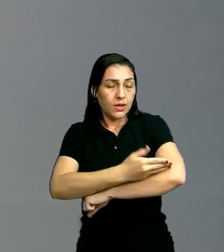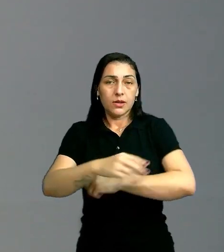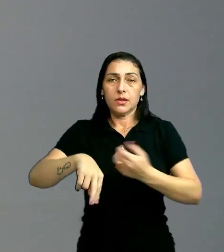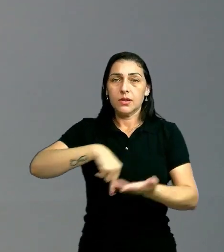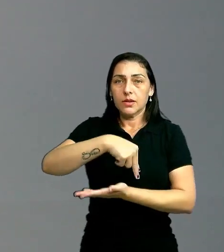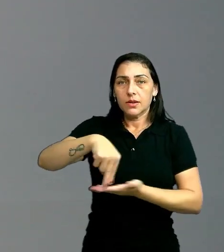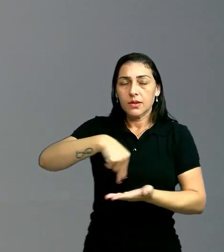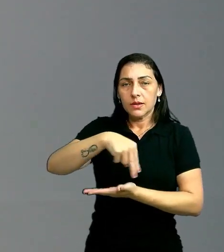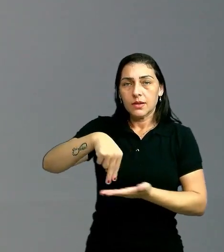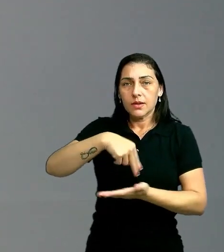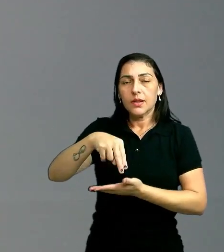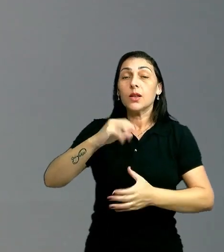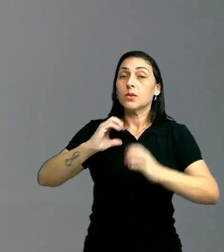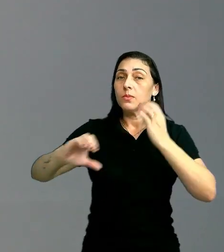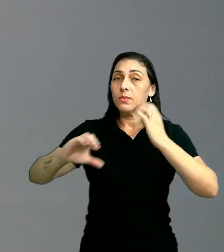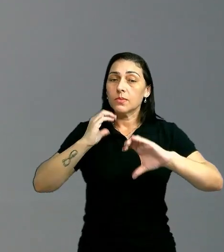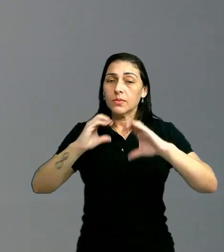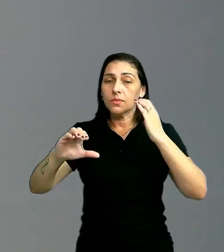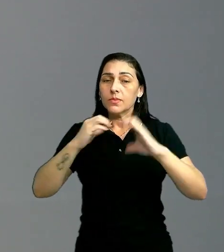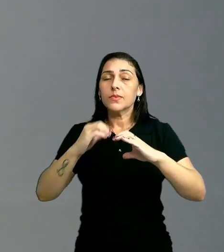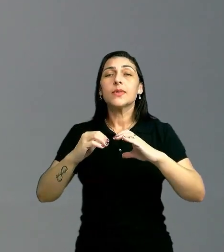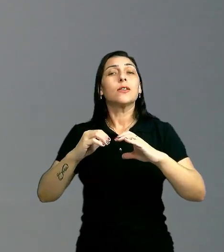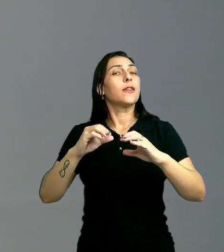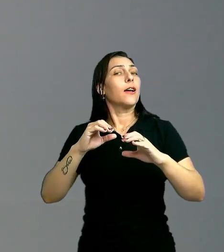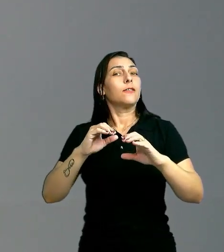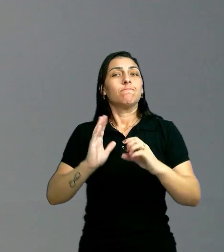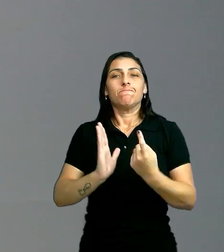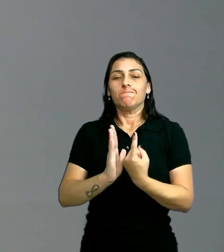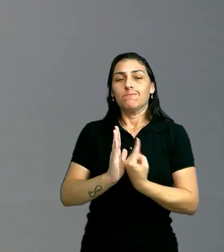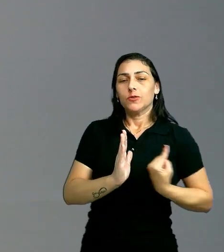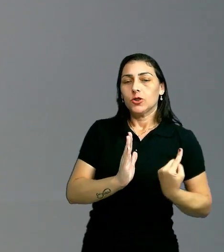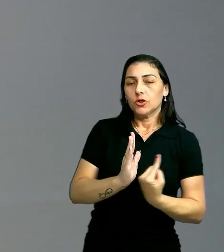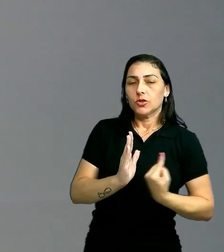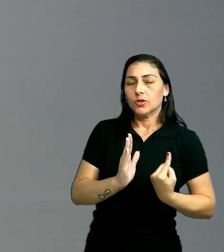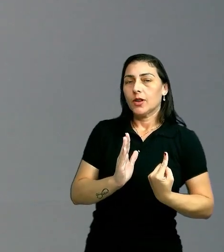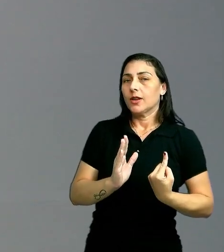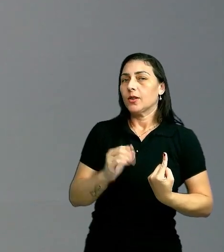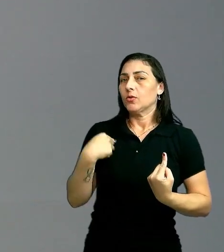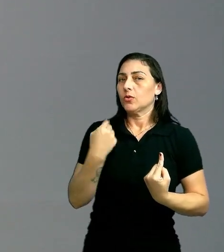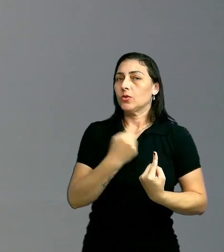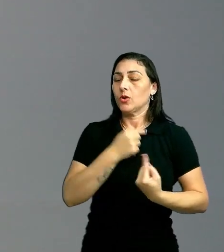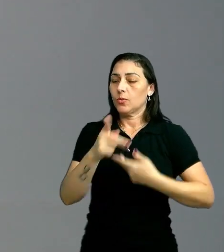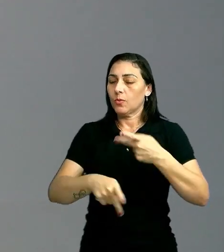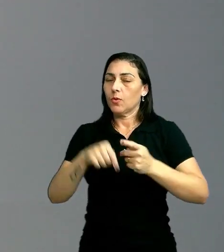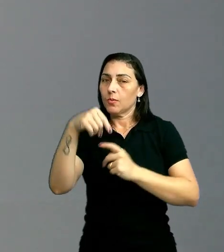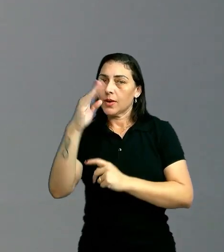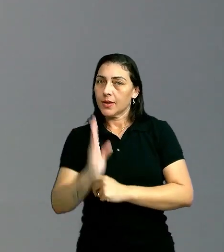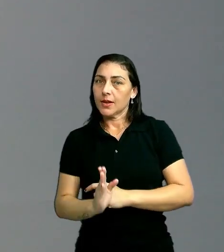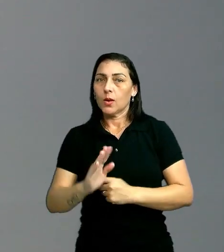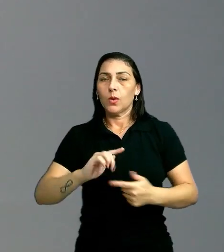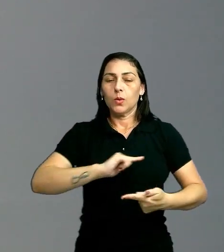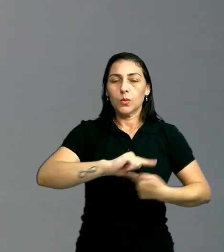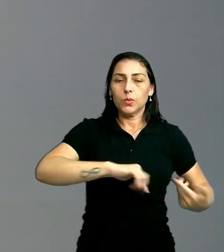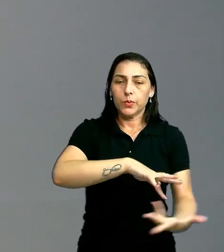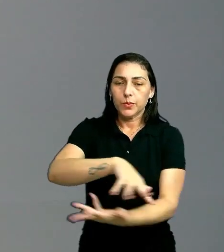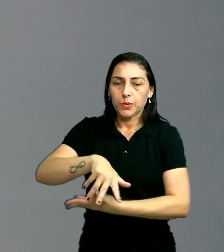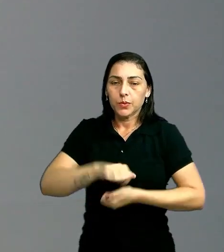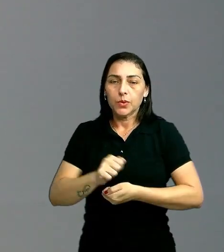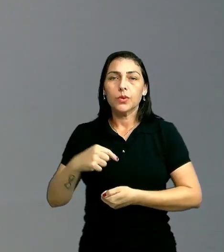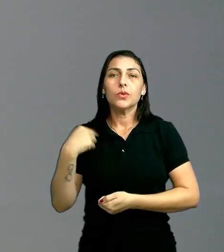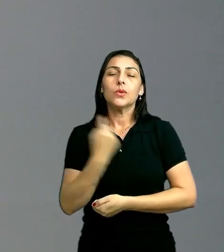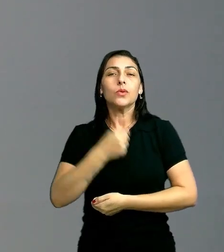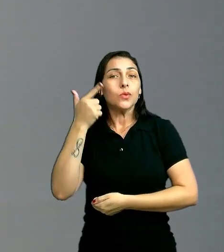dança, as nossas práticas musicais, não estão restritas a nós, povo brasileiro. Com a globalização, nós